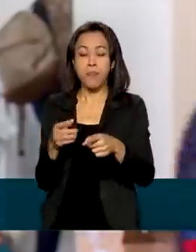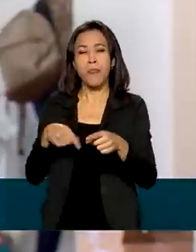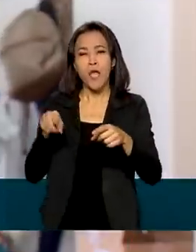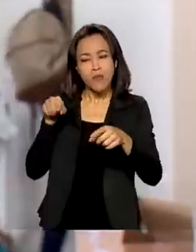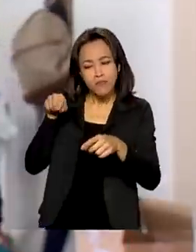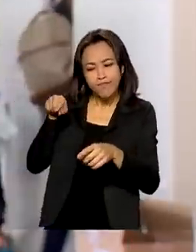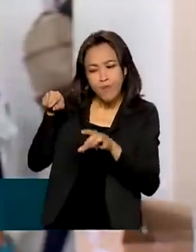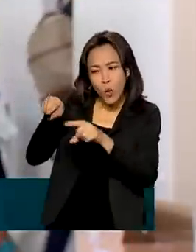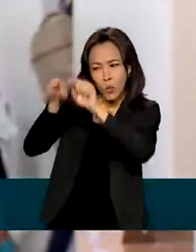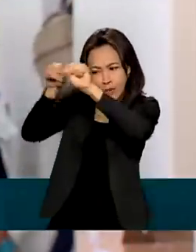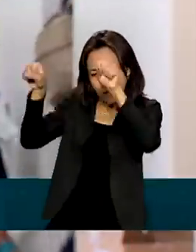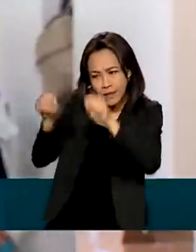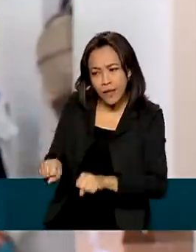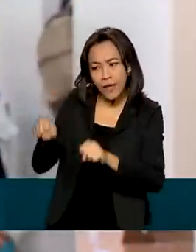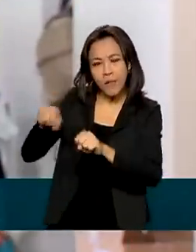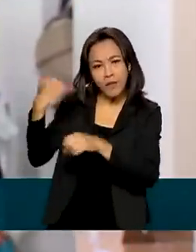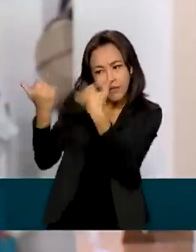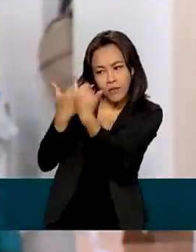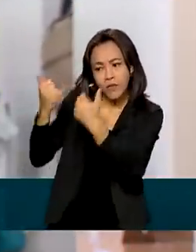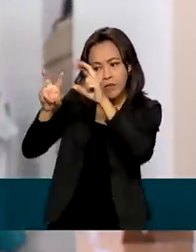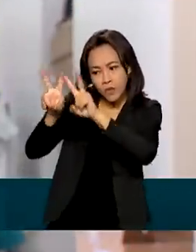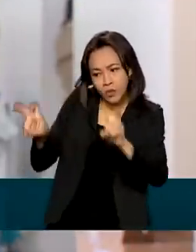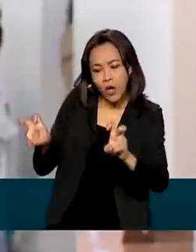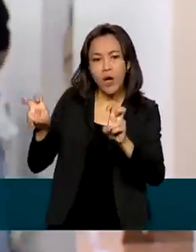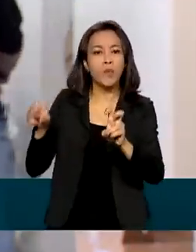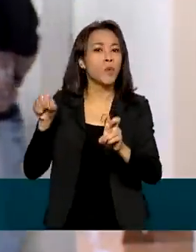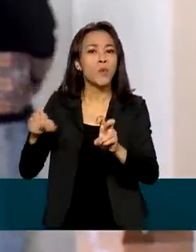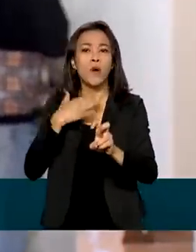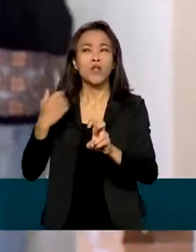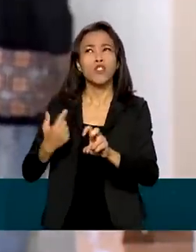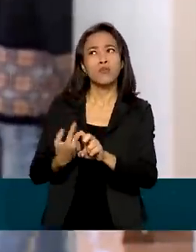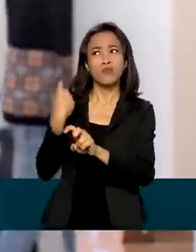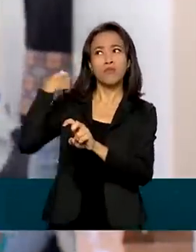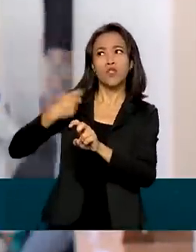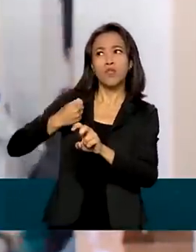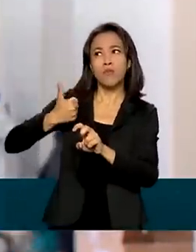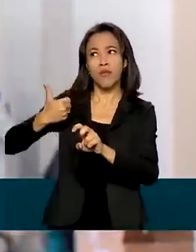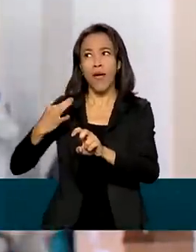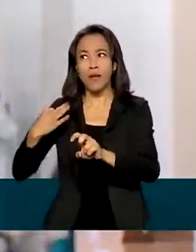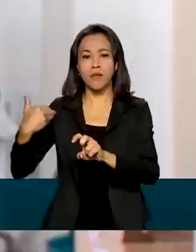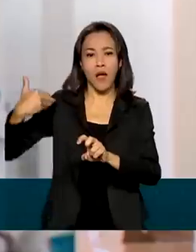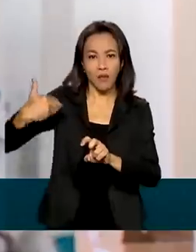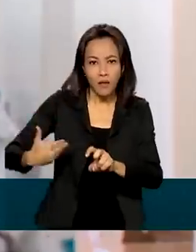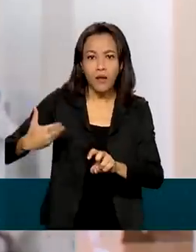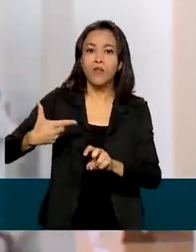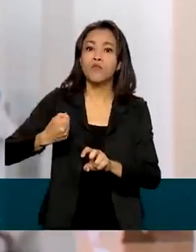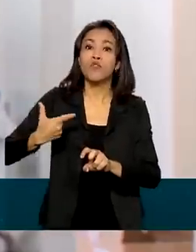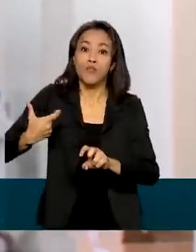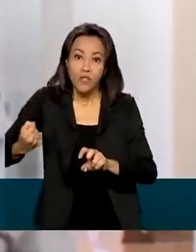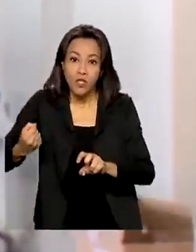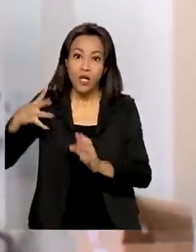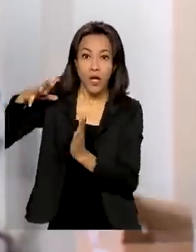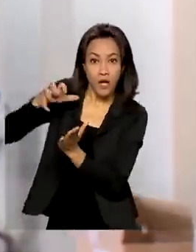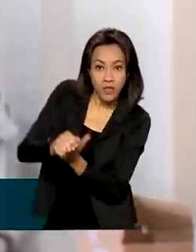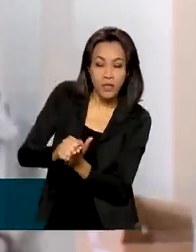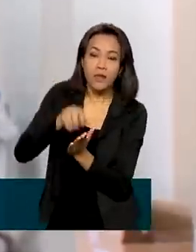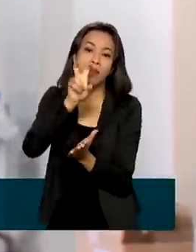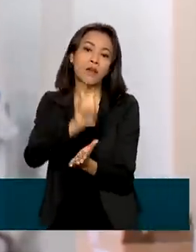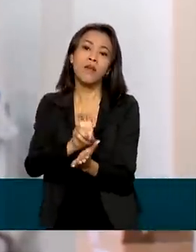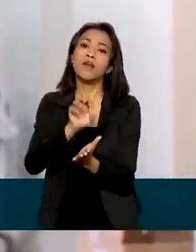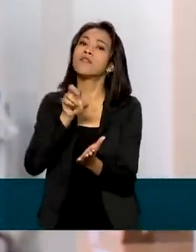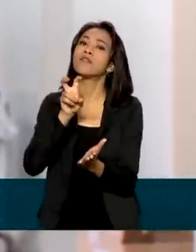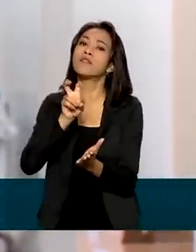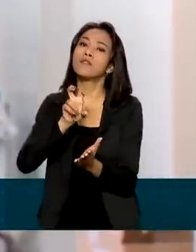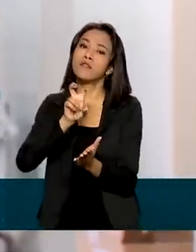Sistema de Informação sobre Mortalidade, de 2010 a 2020, foram registradas 551